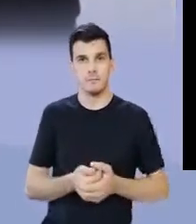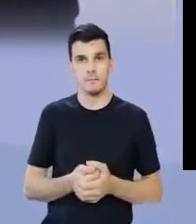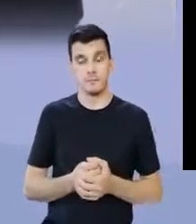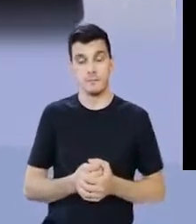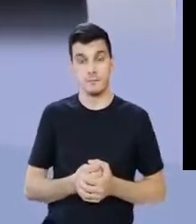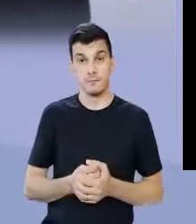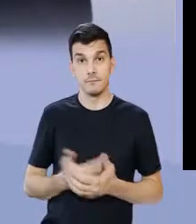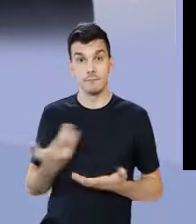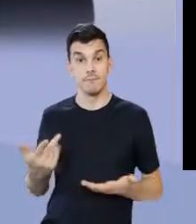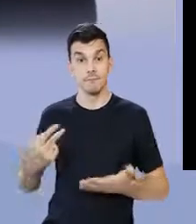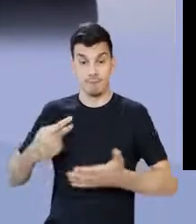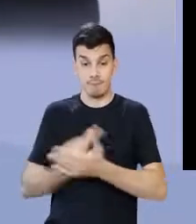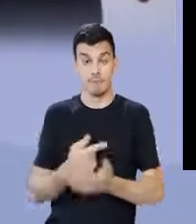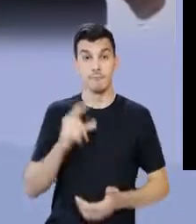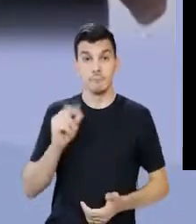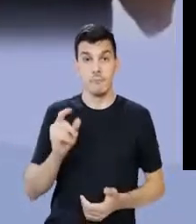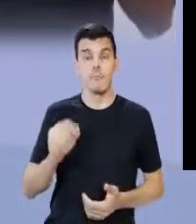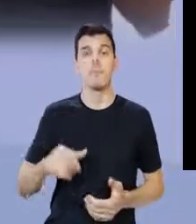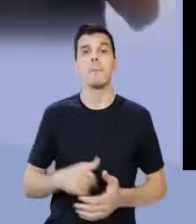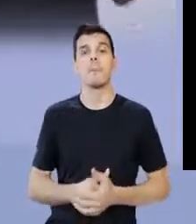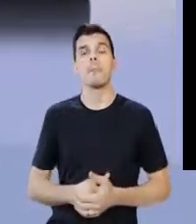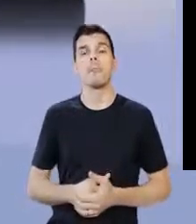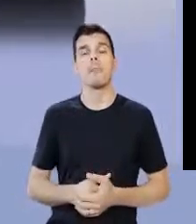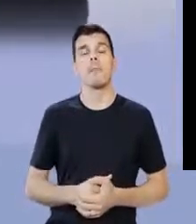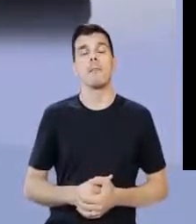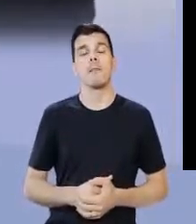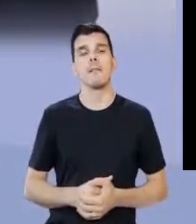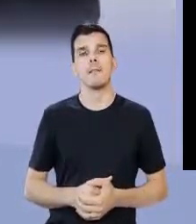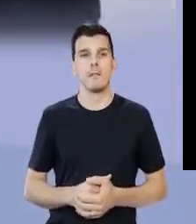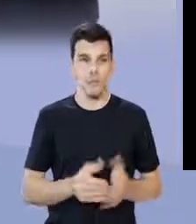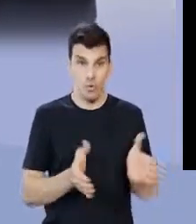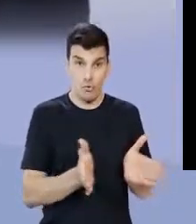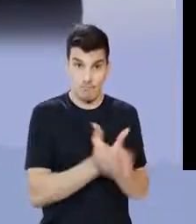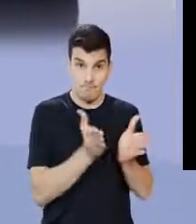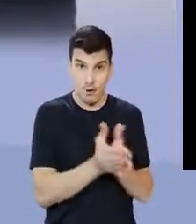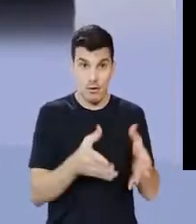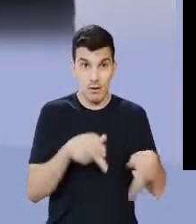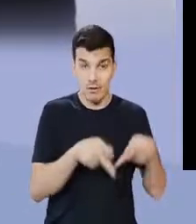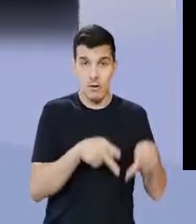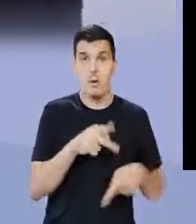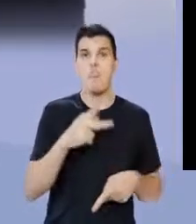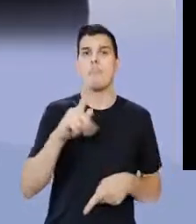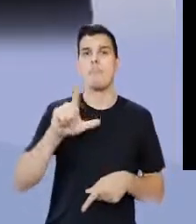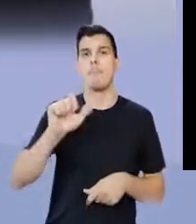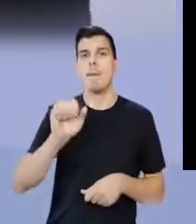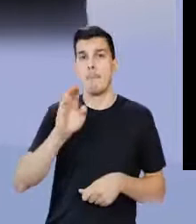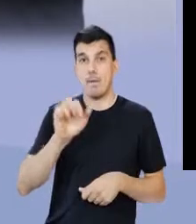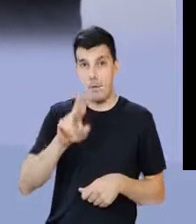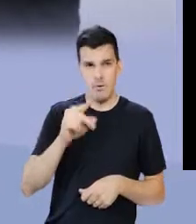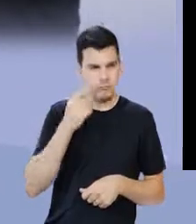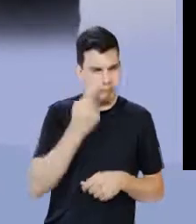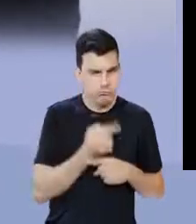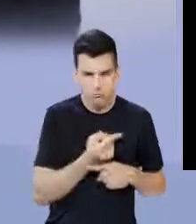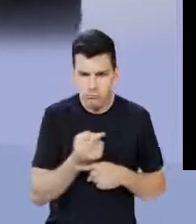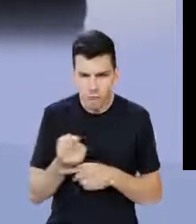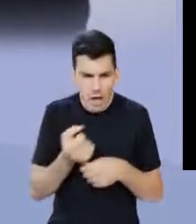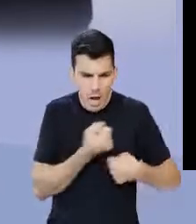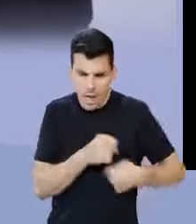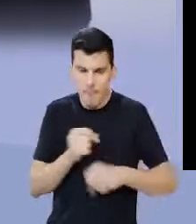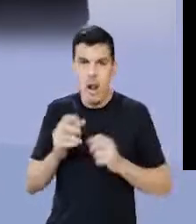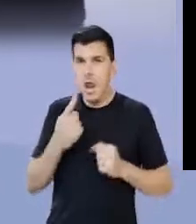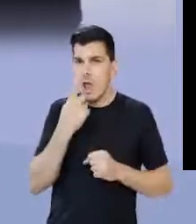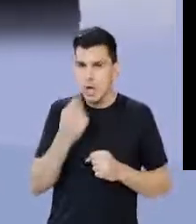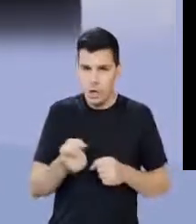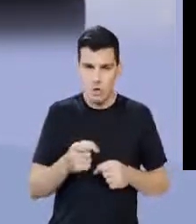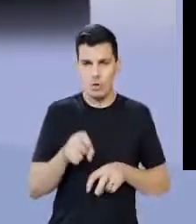É eles que faziam isso. Aí o que acontece? Os plebeãos faziam a parredura dos